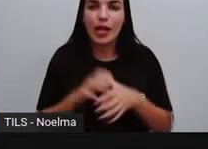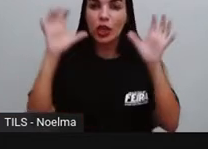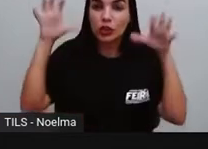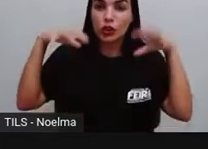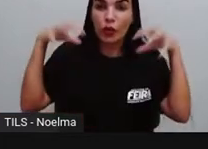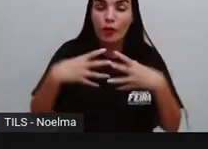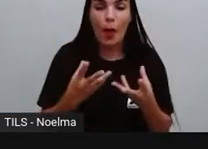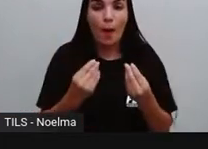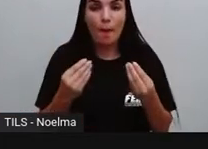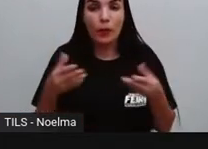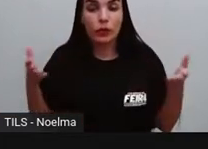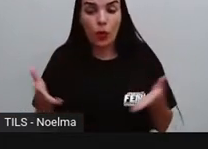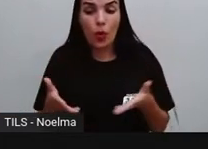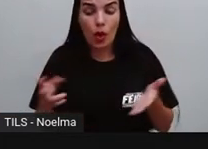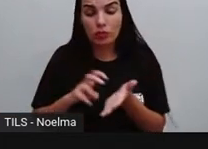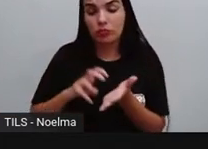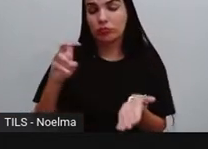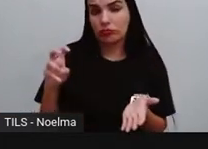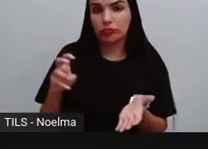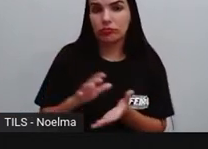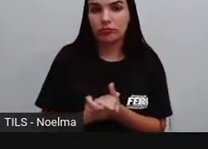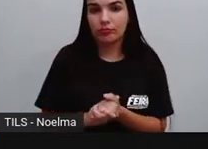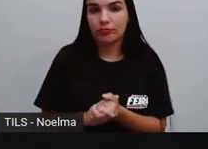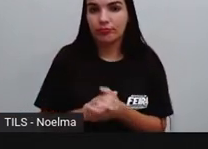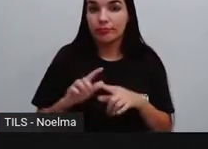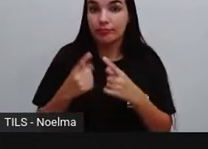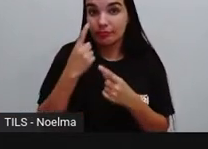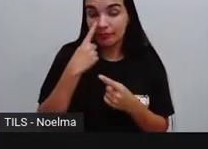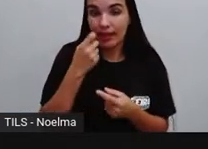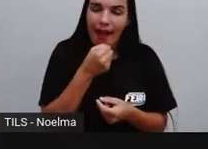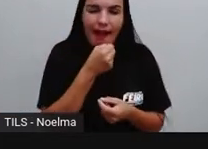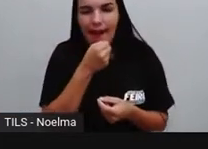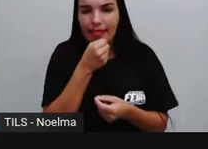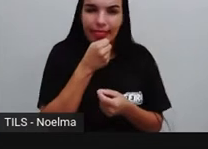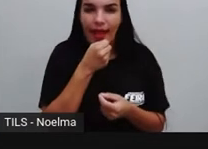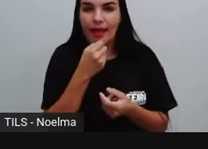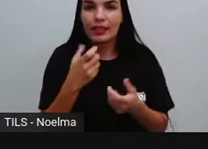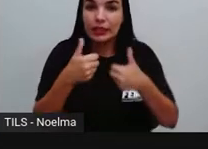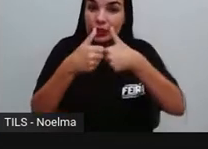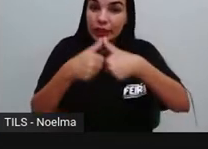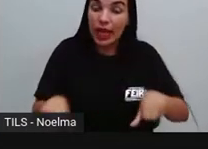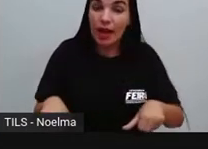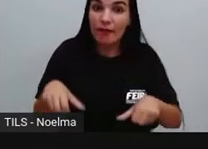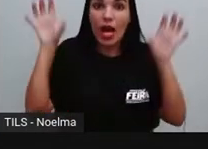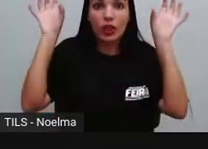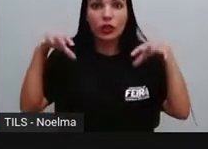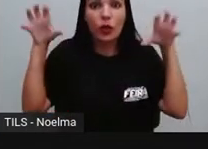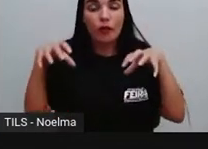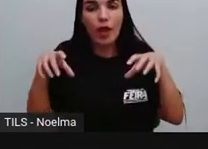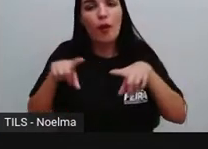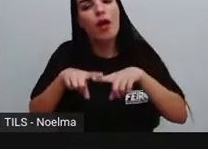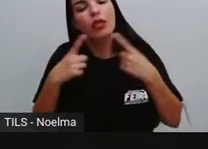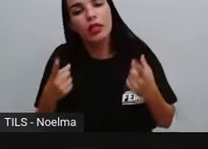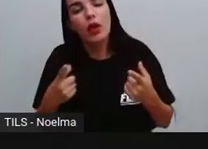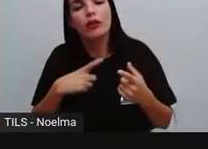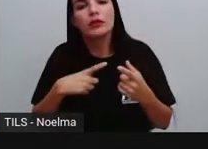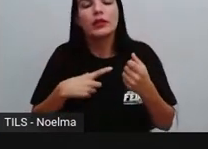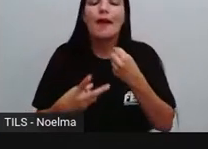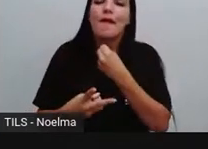Estava feliz indica o estado. Choveu indica aí um fenômeno da natureza. Então, o verbo, ele pode